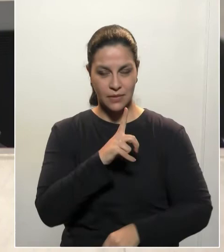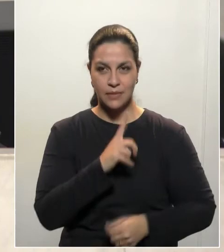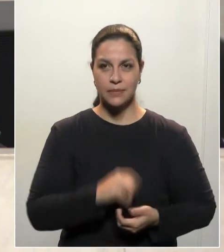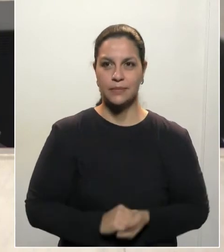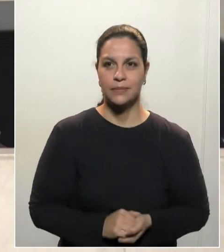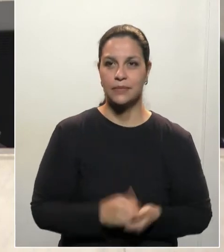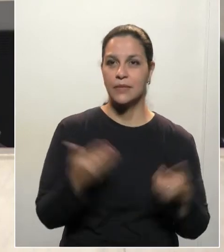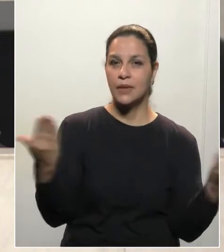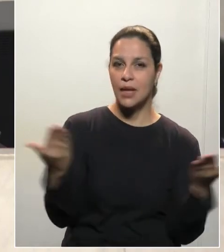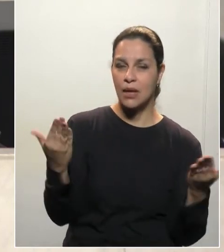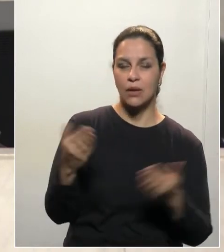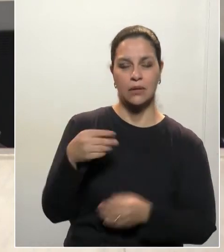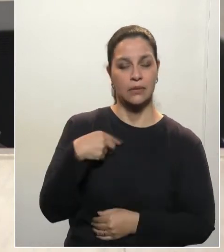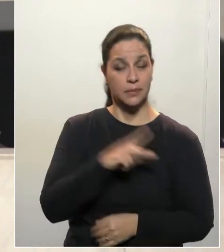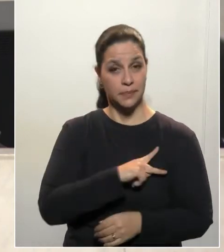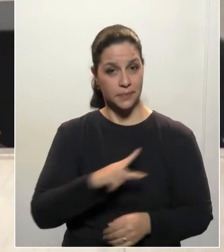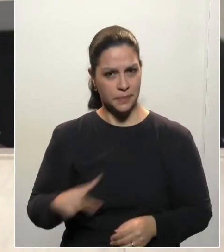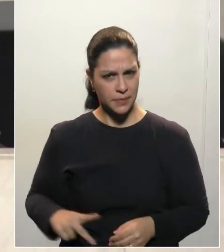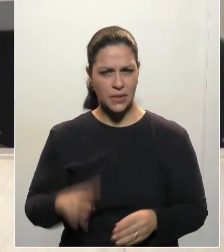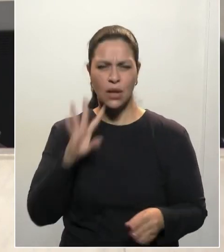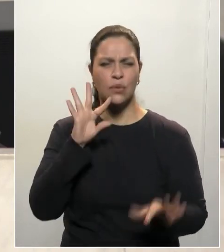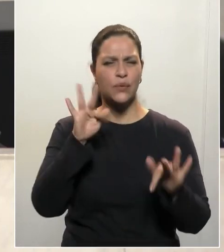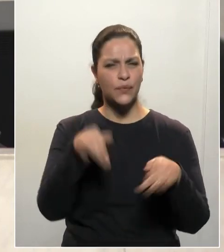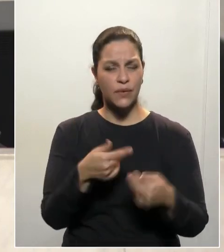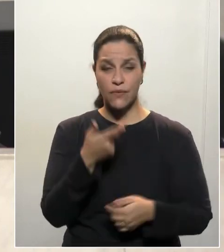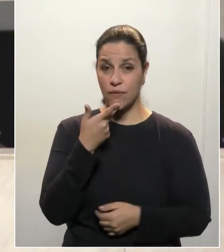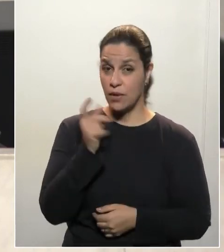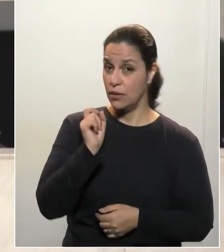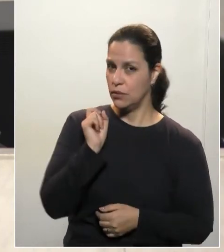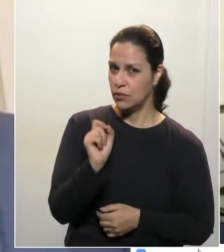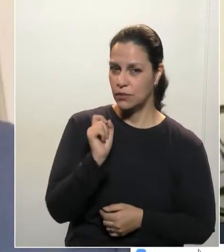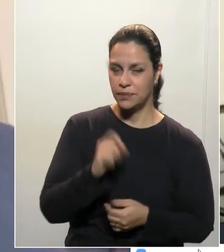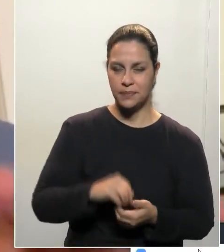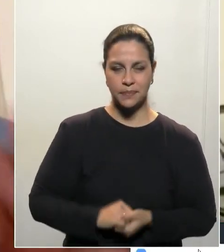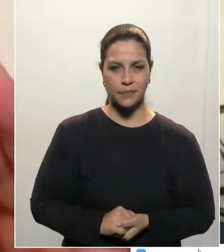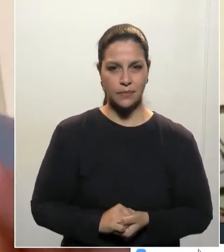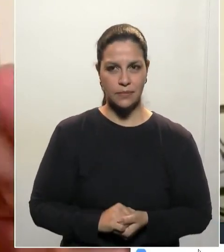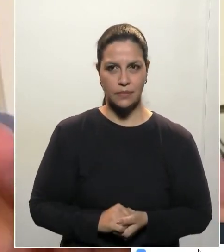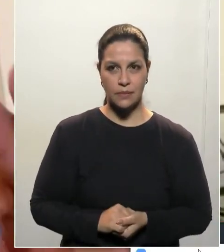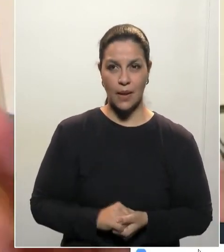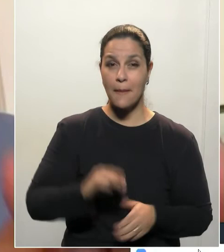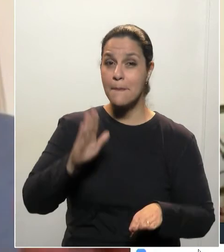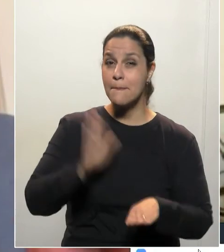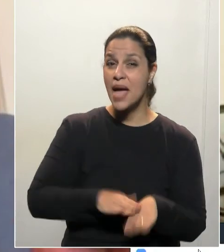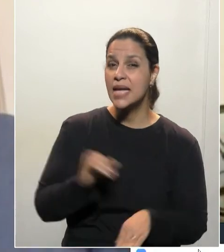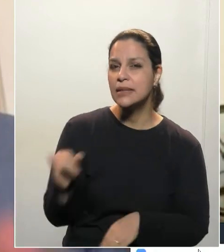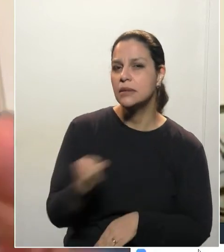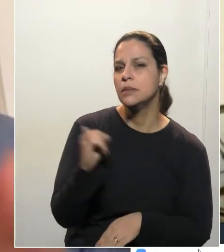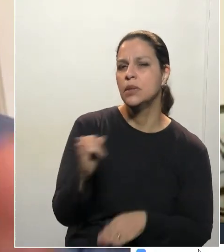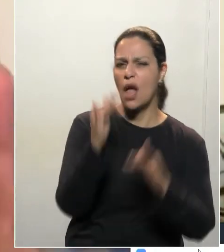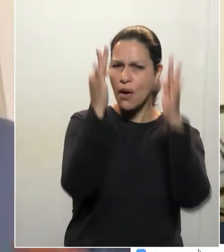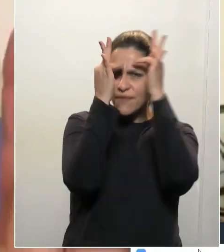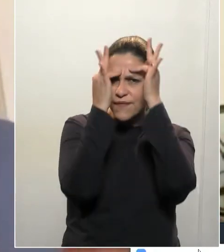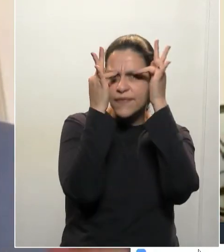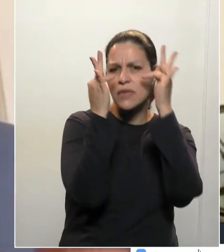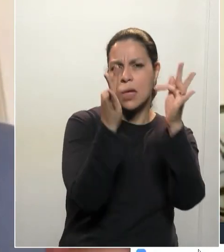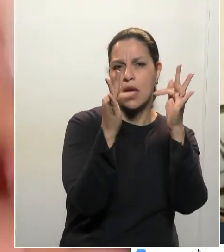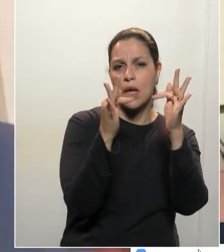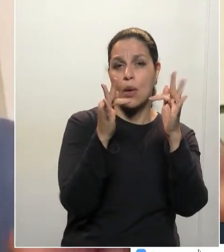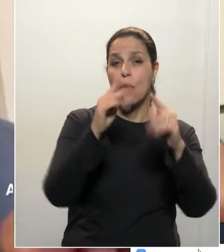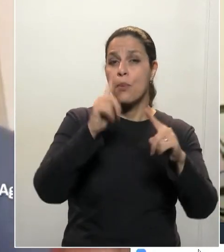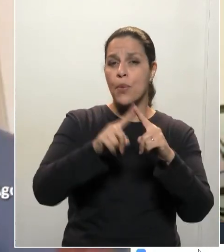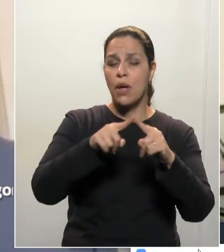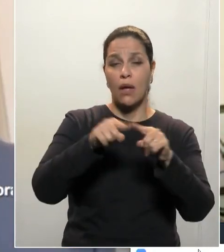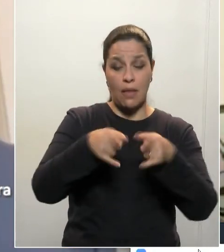Senhor presidente, eu termino dizendo que vale a pena ser leal porque ao deitar no